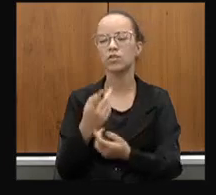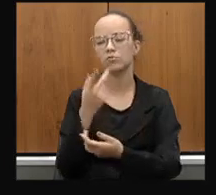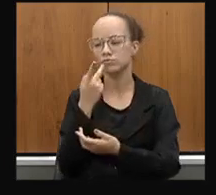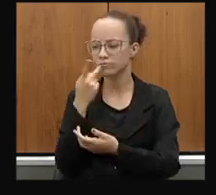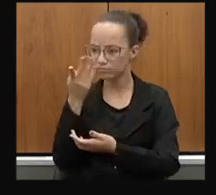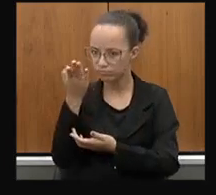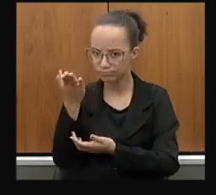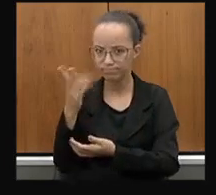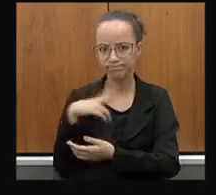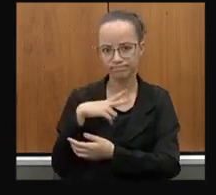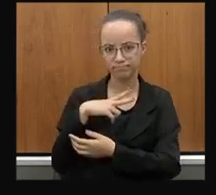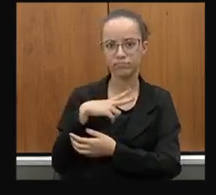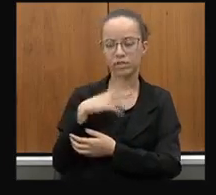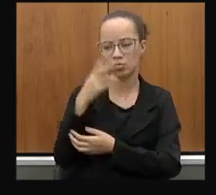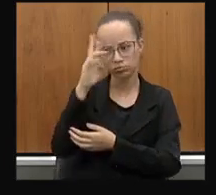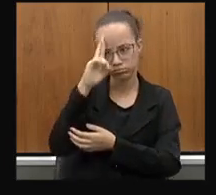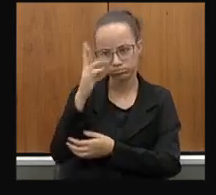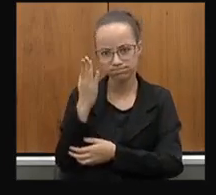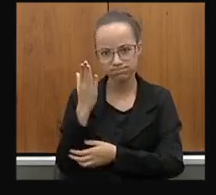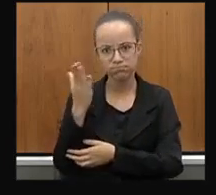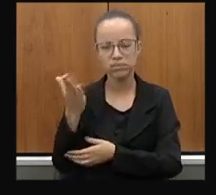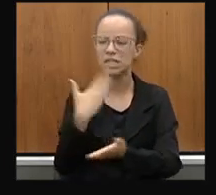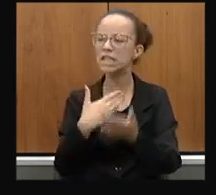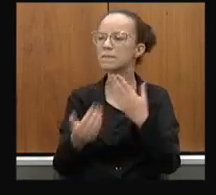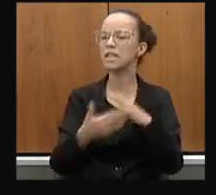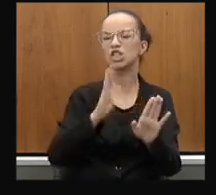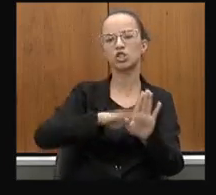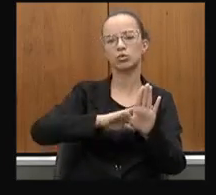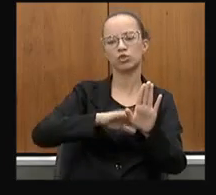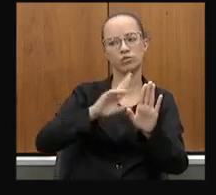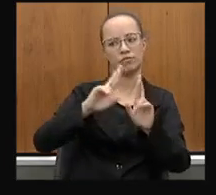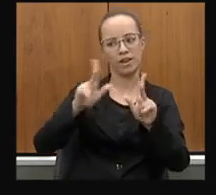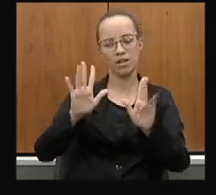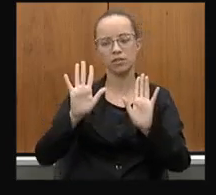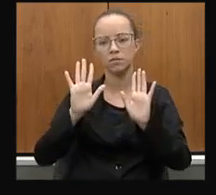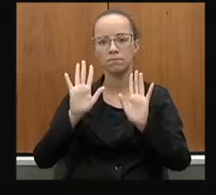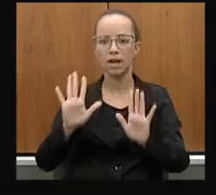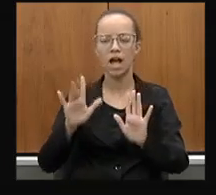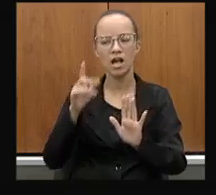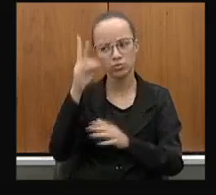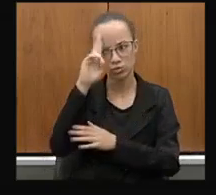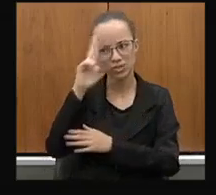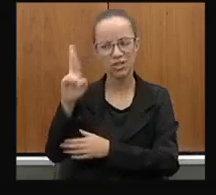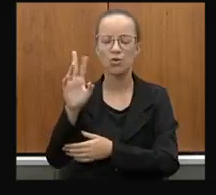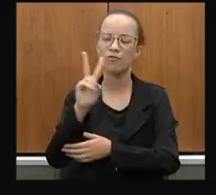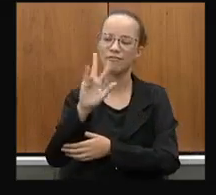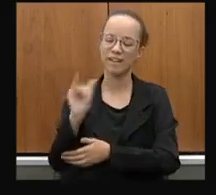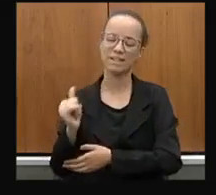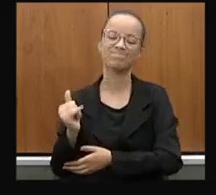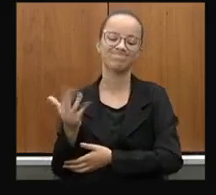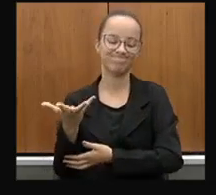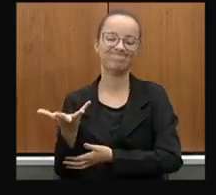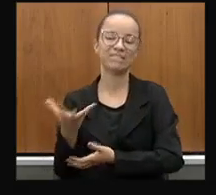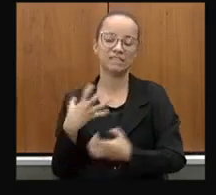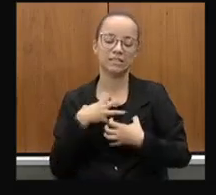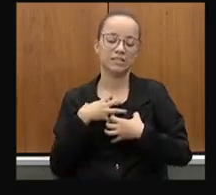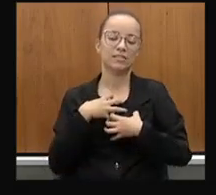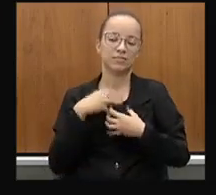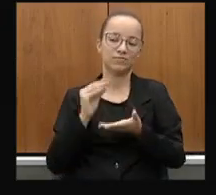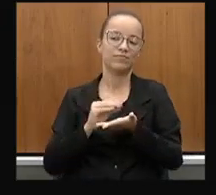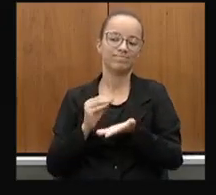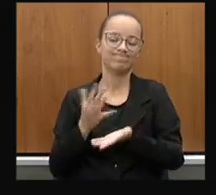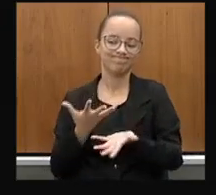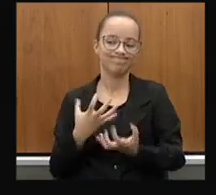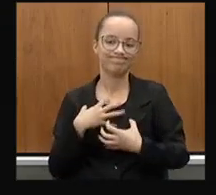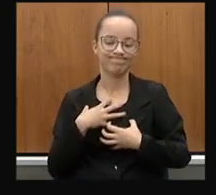você e continuei dizendo vossa excelência, independente de ideologia política, irá fazer muita falta na Assembleia Legislativa. Um grande abraço a todos